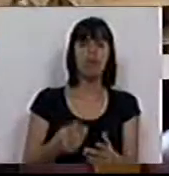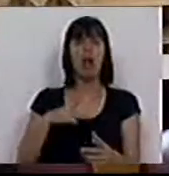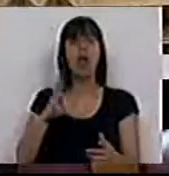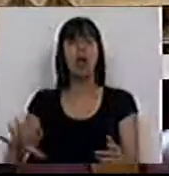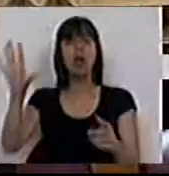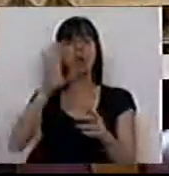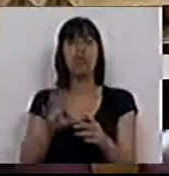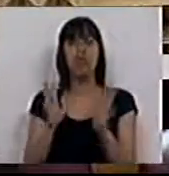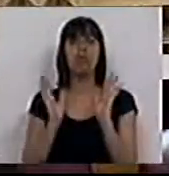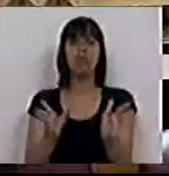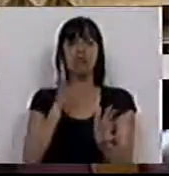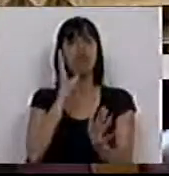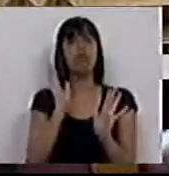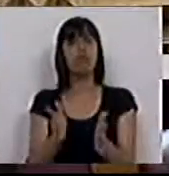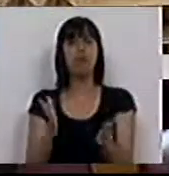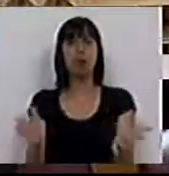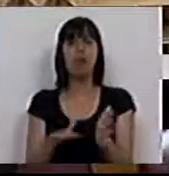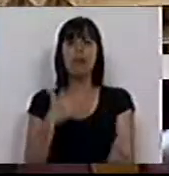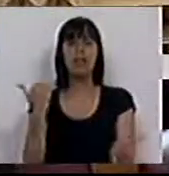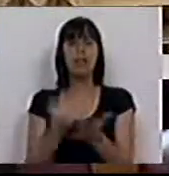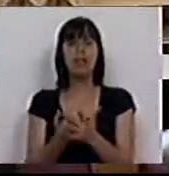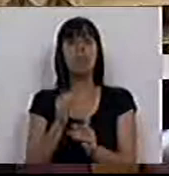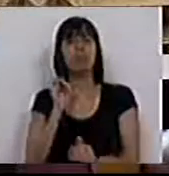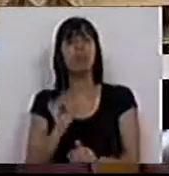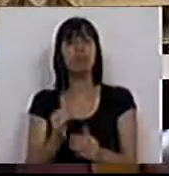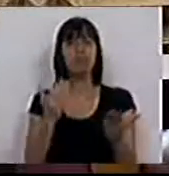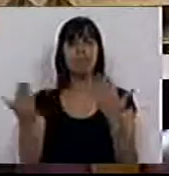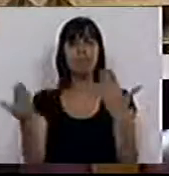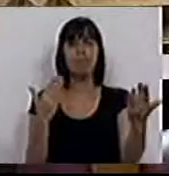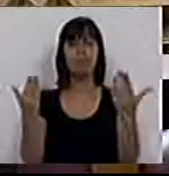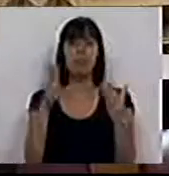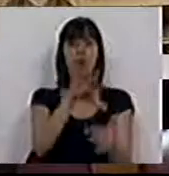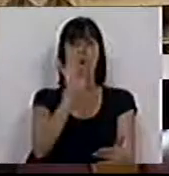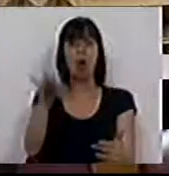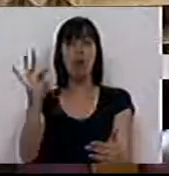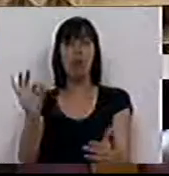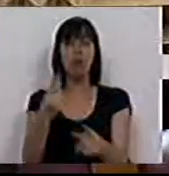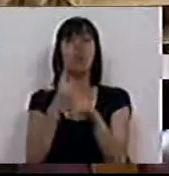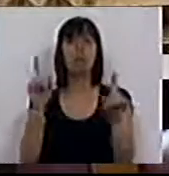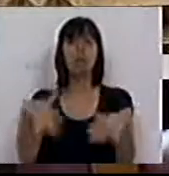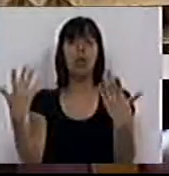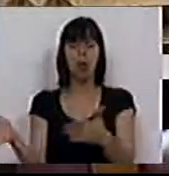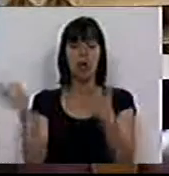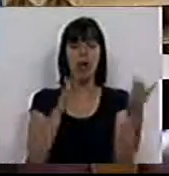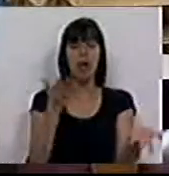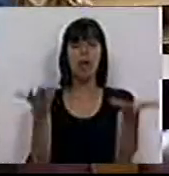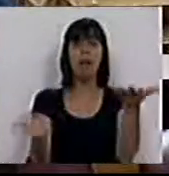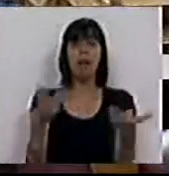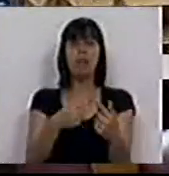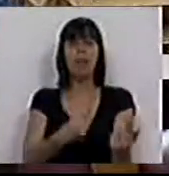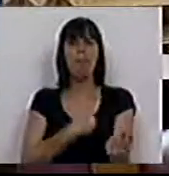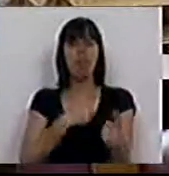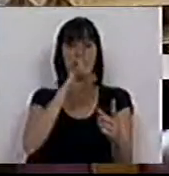nacional, como já foi referido, é sempre um momento de contraponto das opções, porque se coloca de um lado da balança